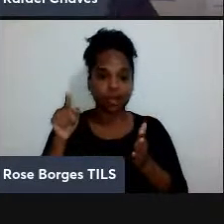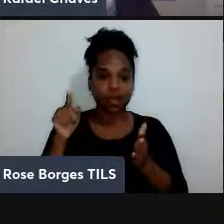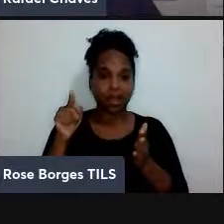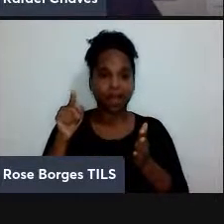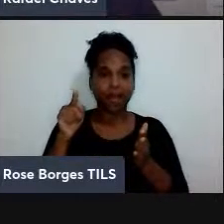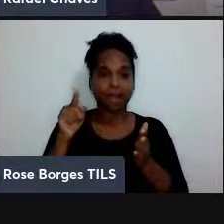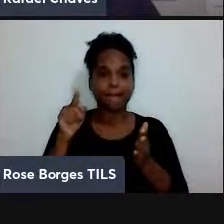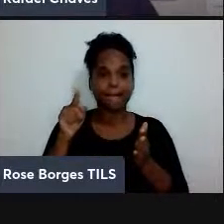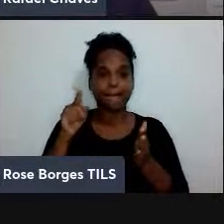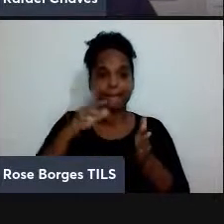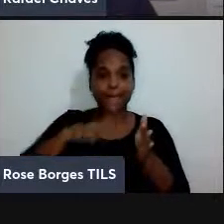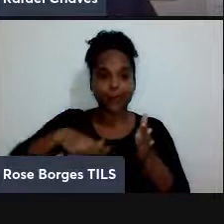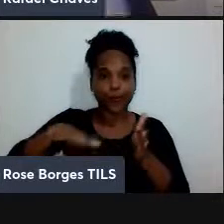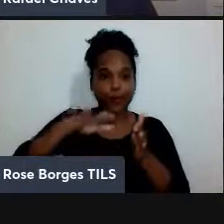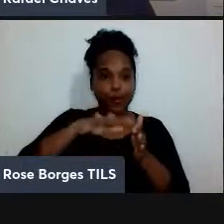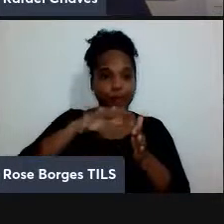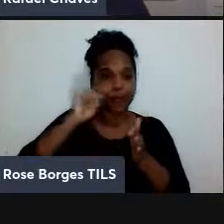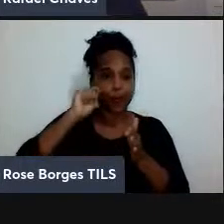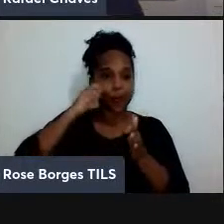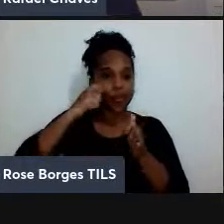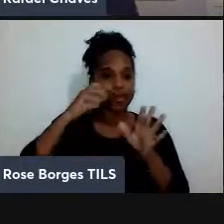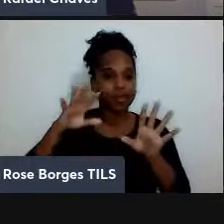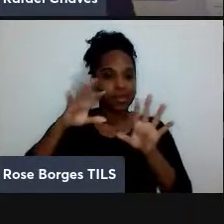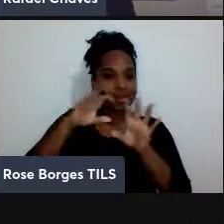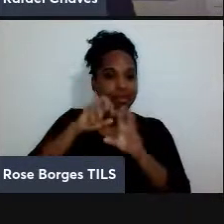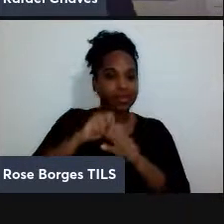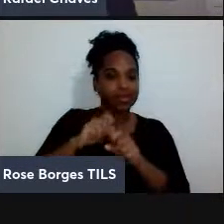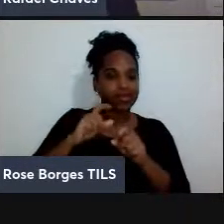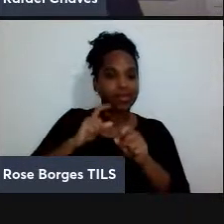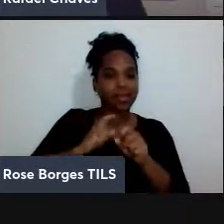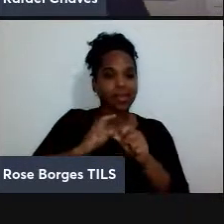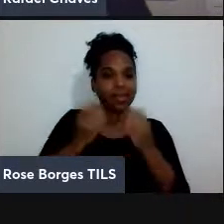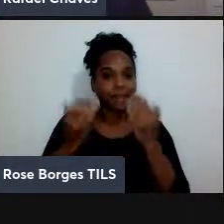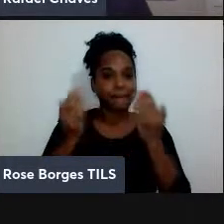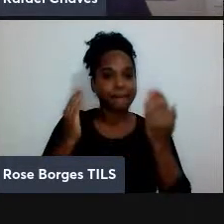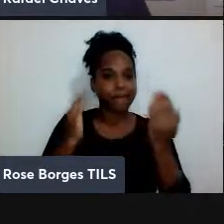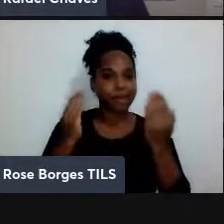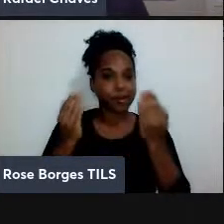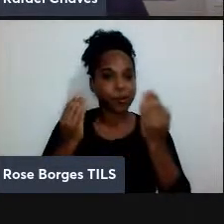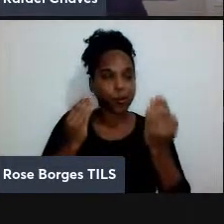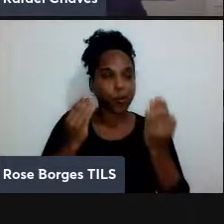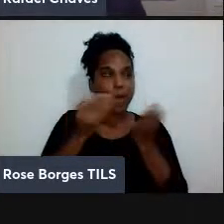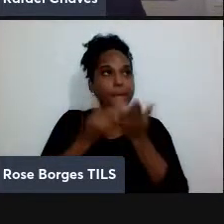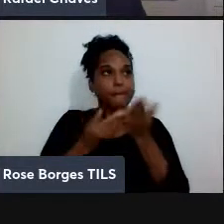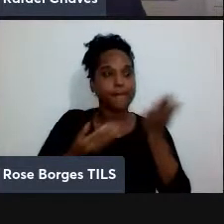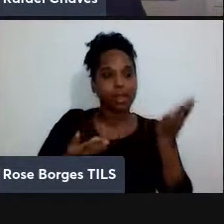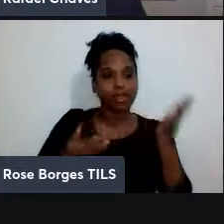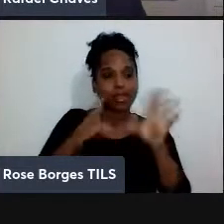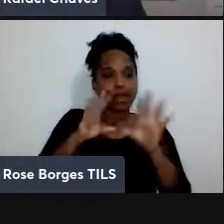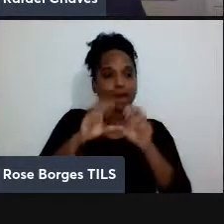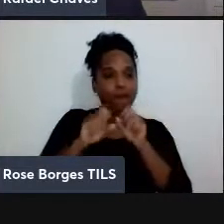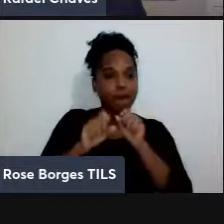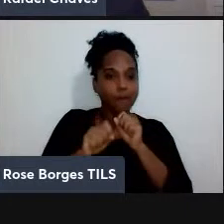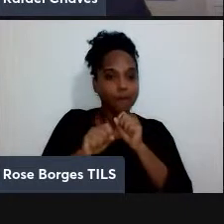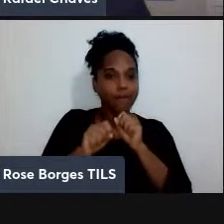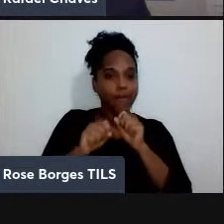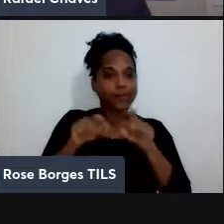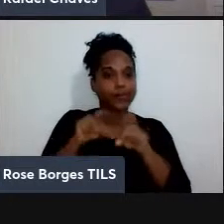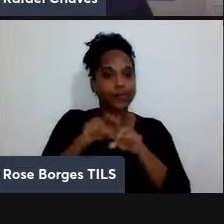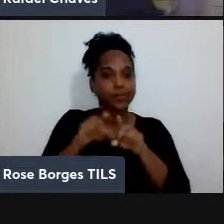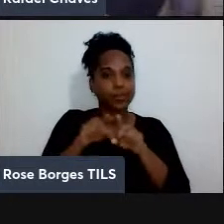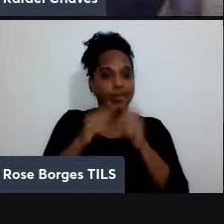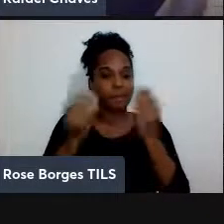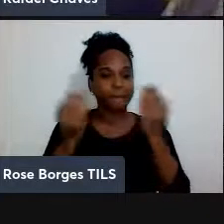assim são coisas que eu não entendo muito bem mas tem lá o paradoxo da perda de informação tem lá aquele paradoxo do